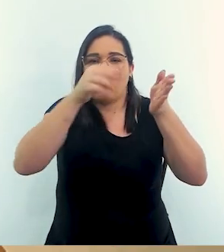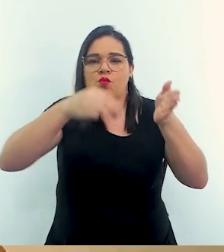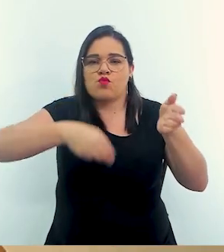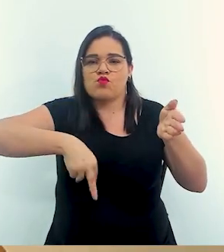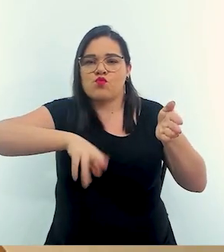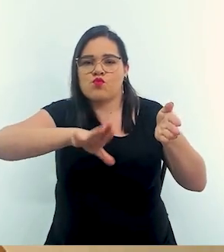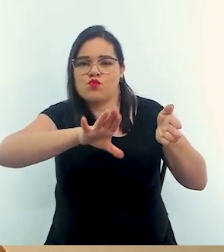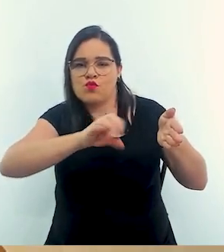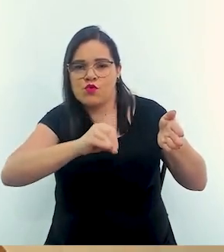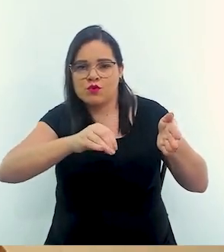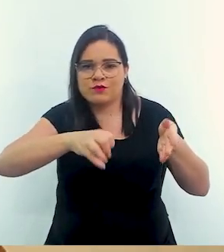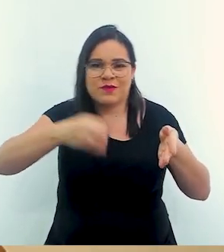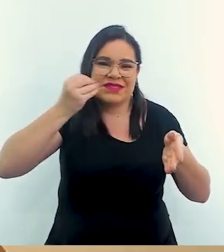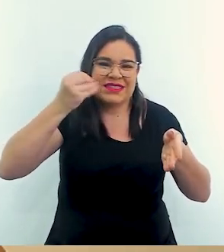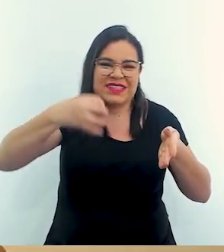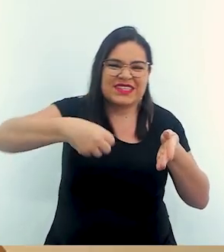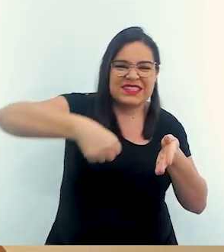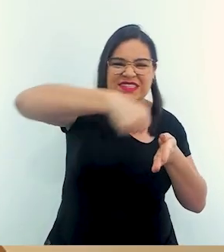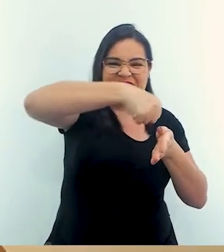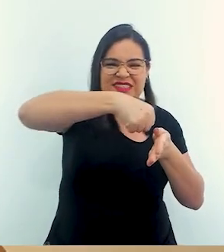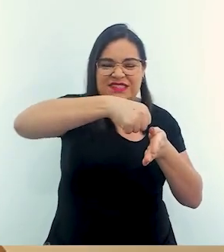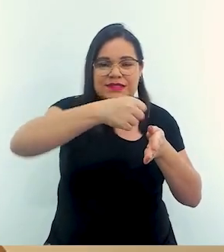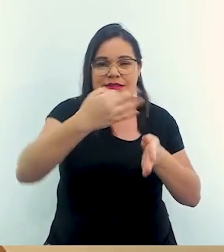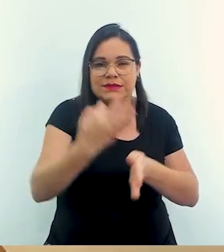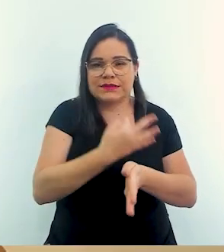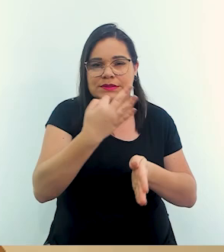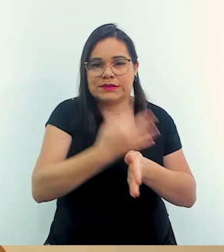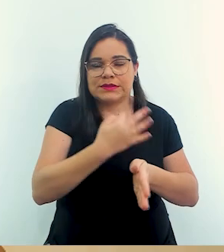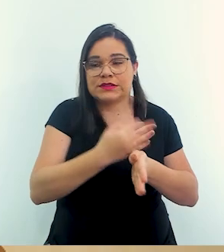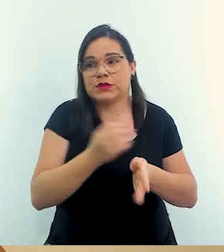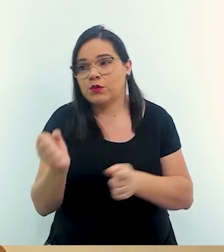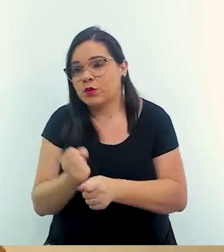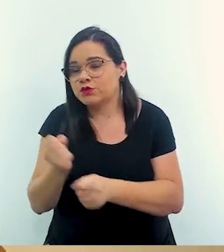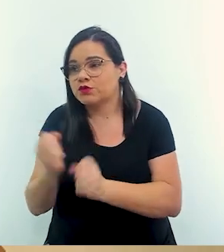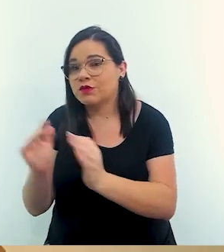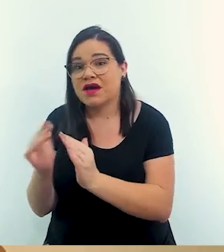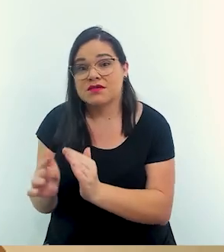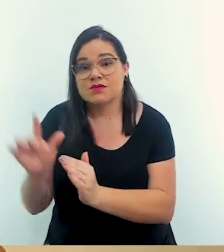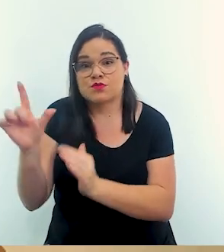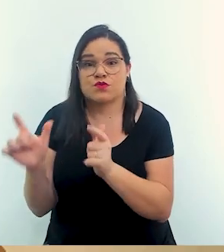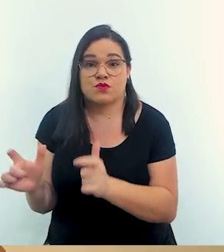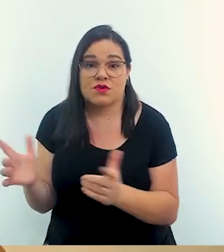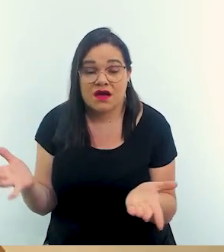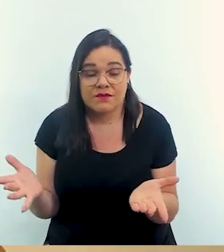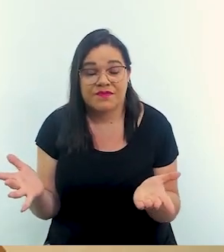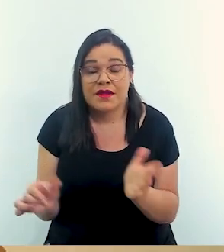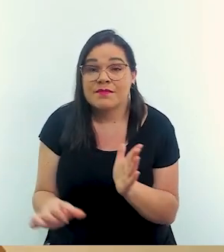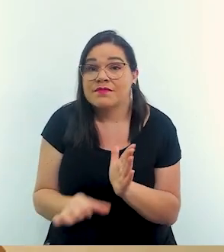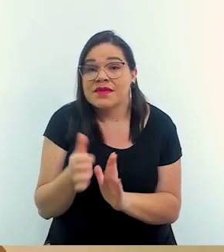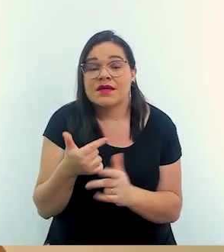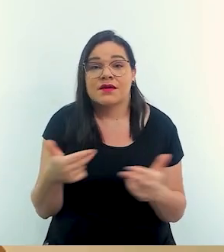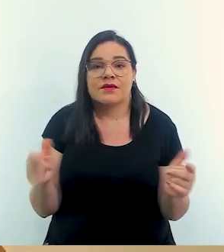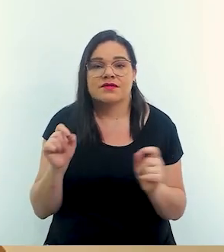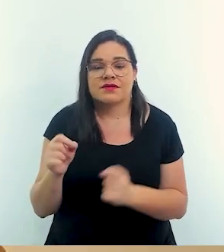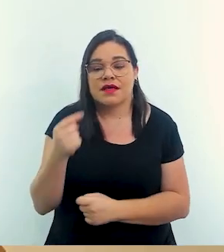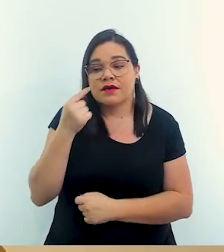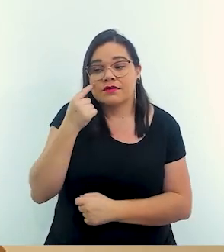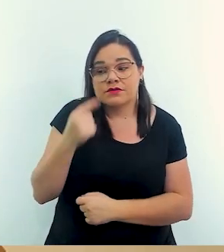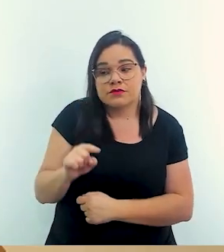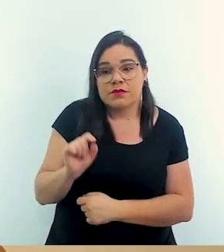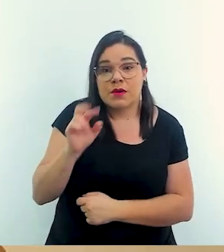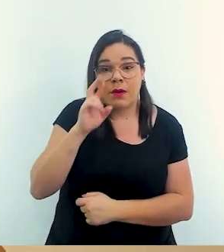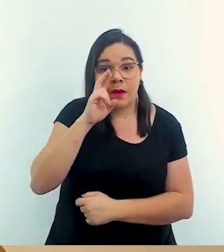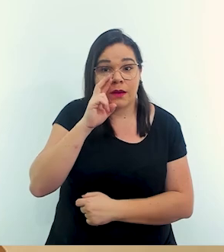coloca um grande grampo ali para segurar o muro enquanto eu construo casas em outros locais então a primeira coisa é